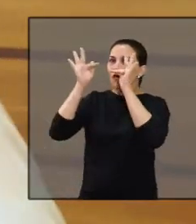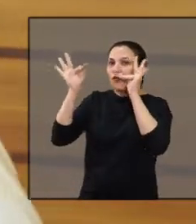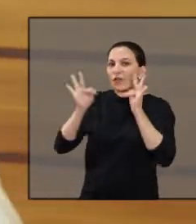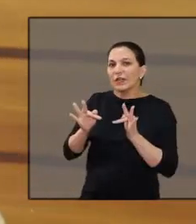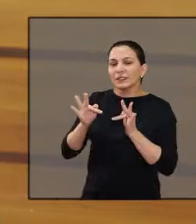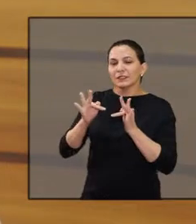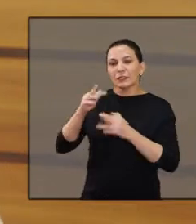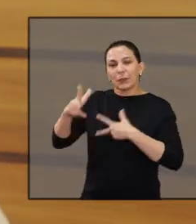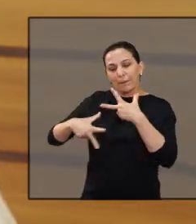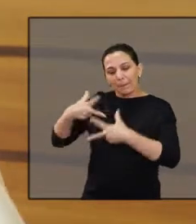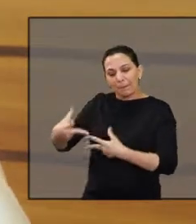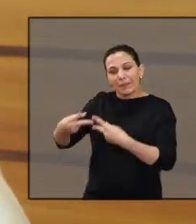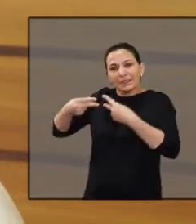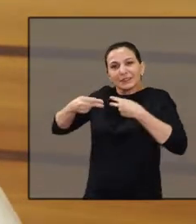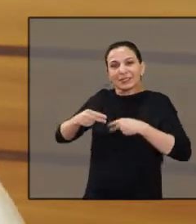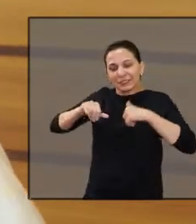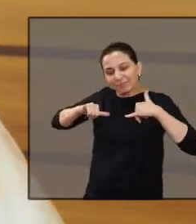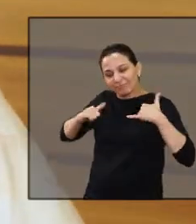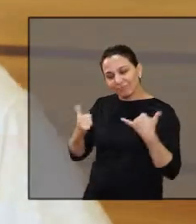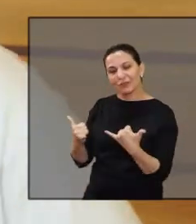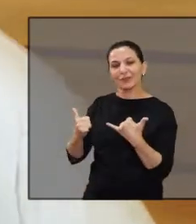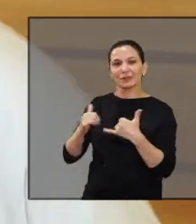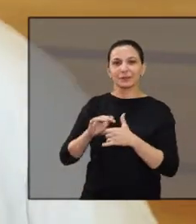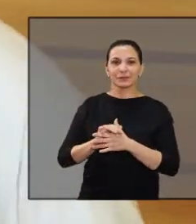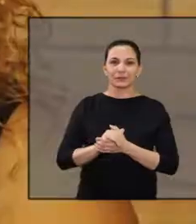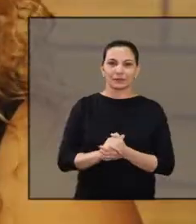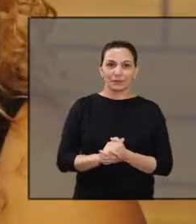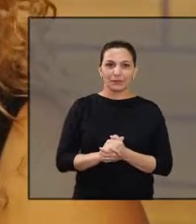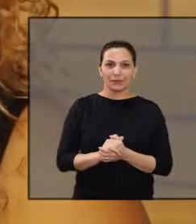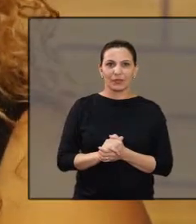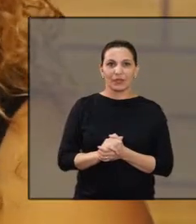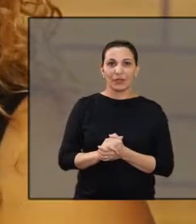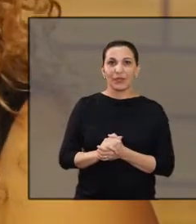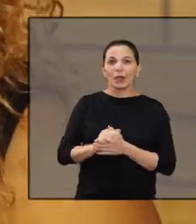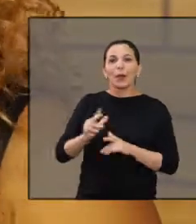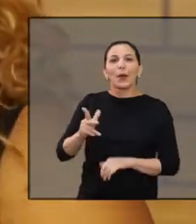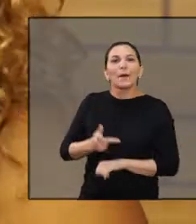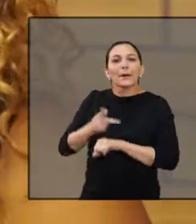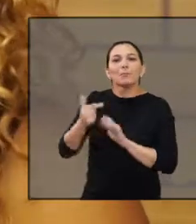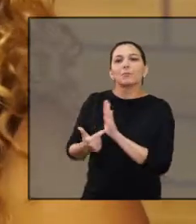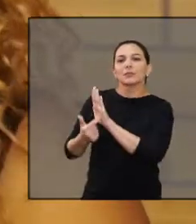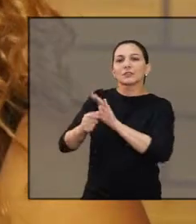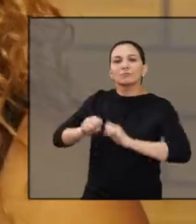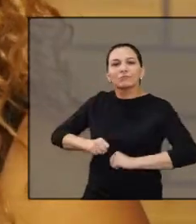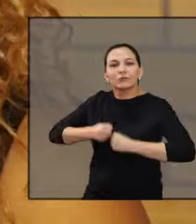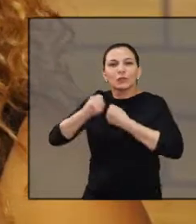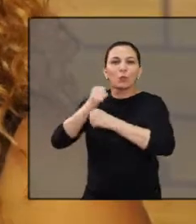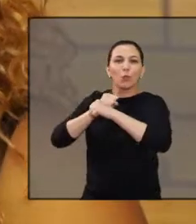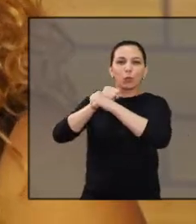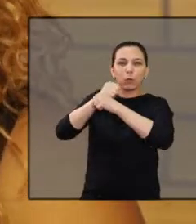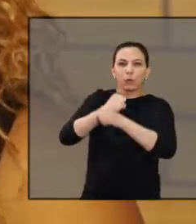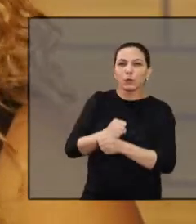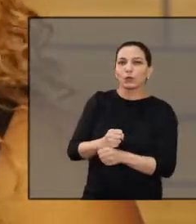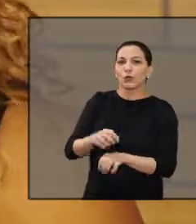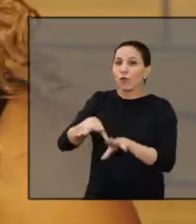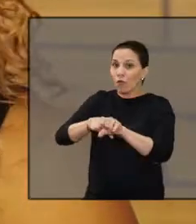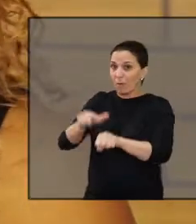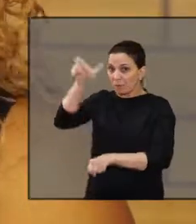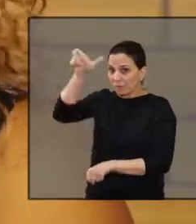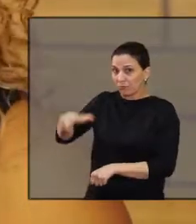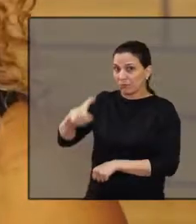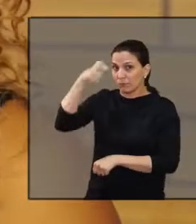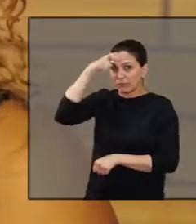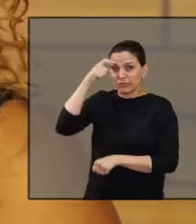Agora vou levar meu presente embora para casa e só curtir. A premiação resume todo esse trabalho do ano todo, criando cidadãos